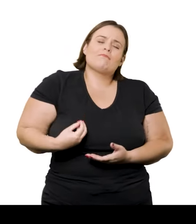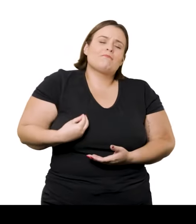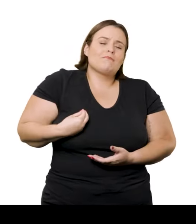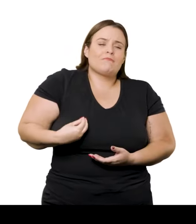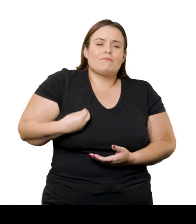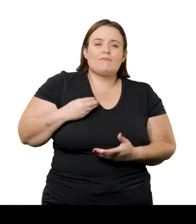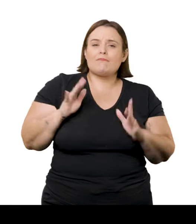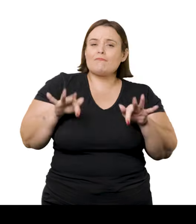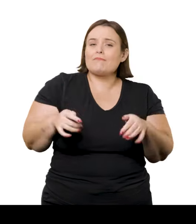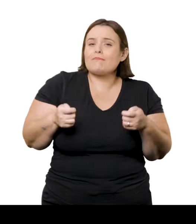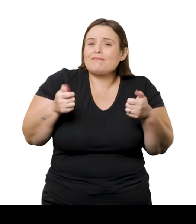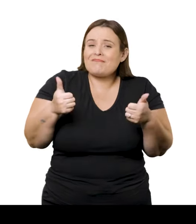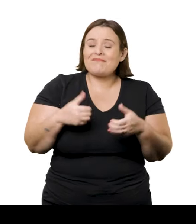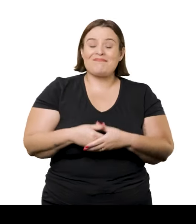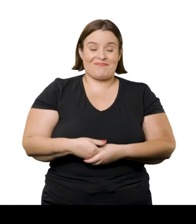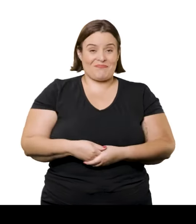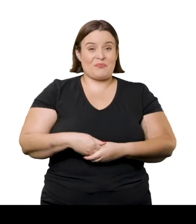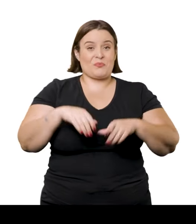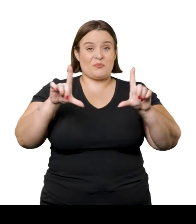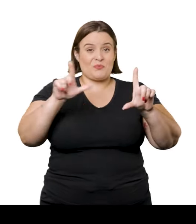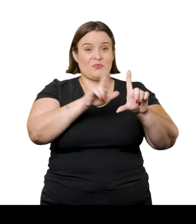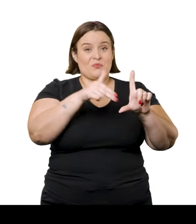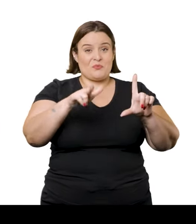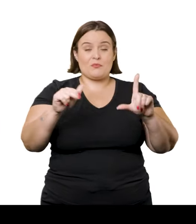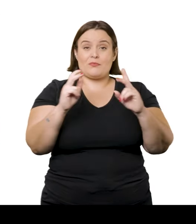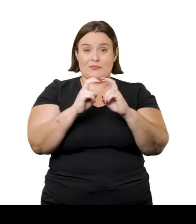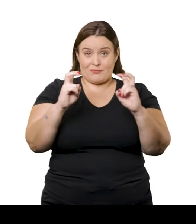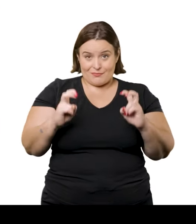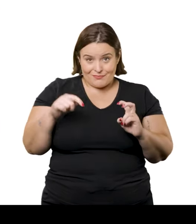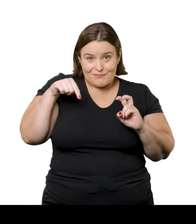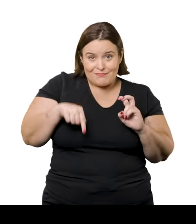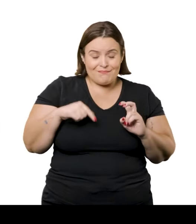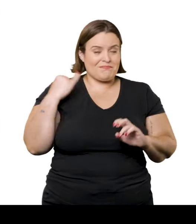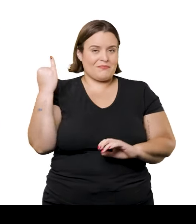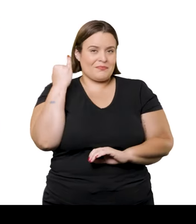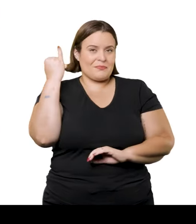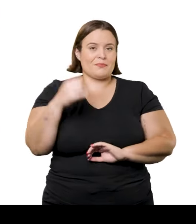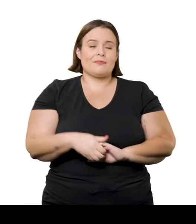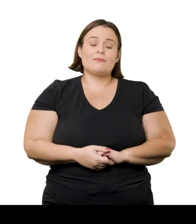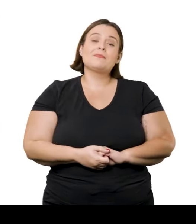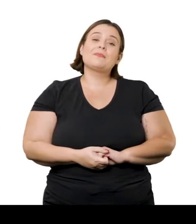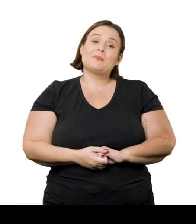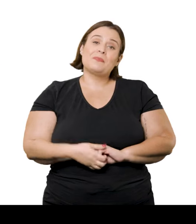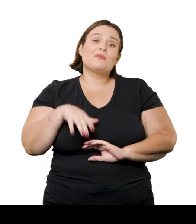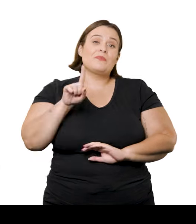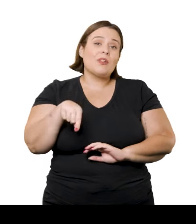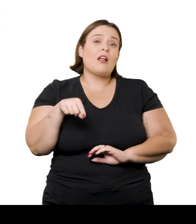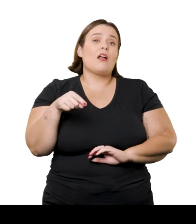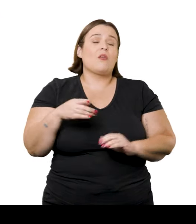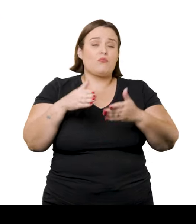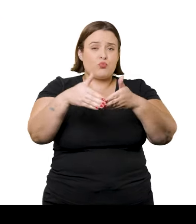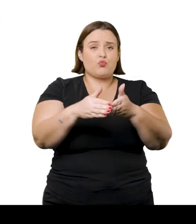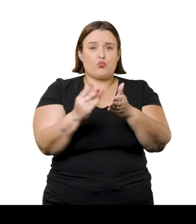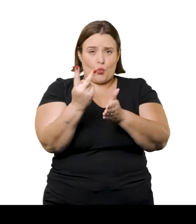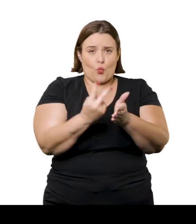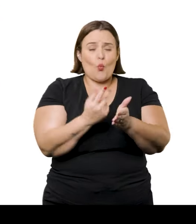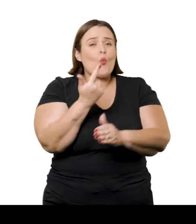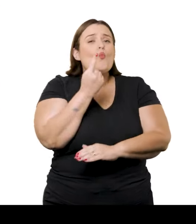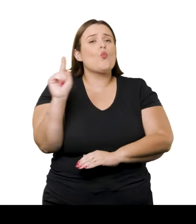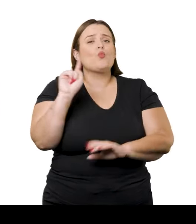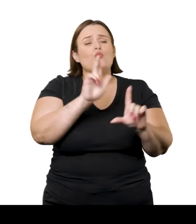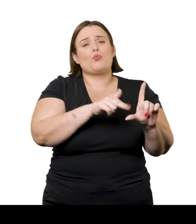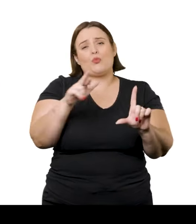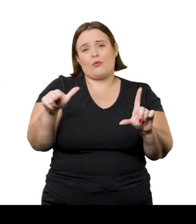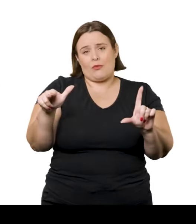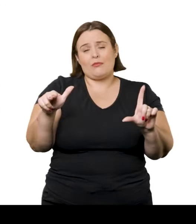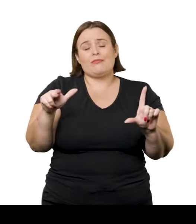fim da vida, o que torna a obra do Masp muito particular. Ao que tudo indica, a canoa sobre o Epte é a última pintura dessa série de